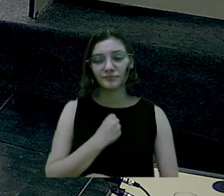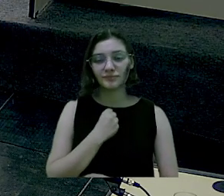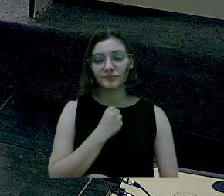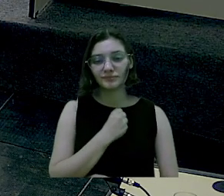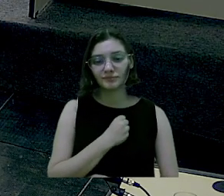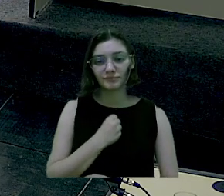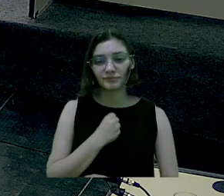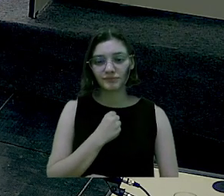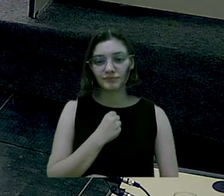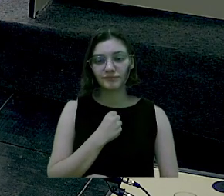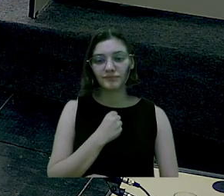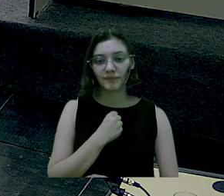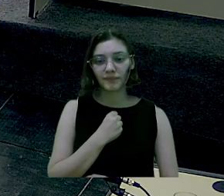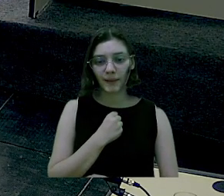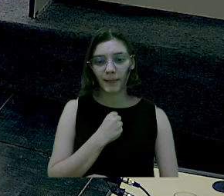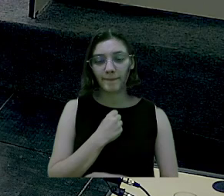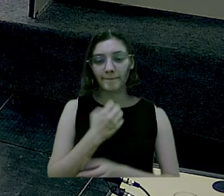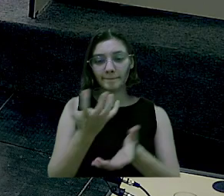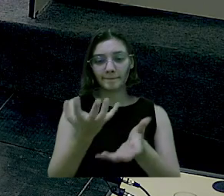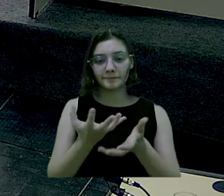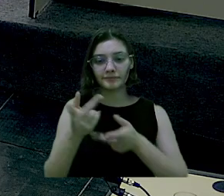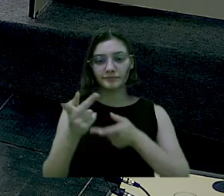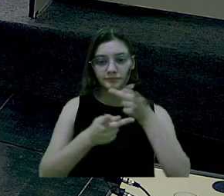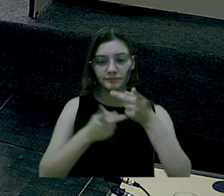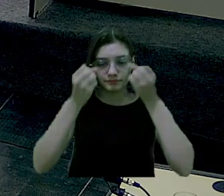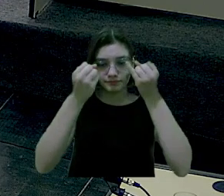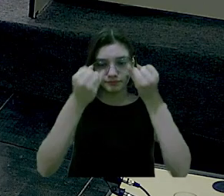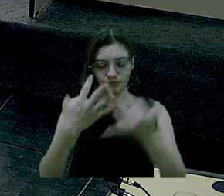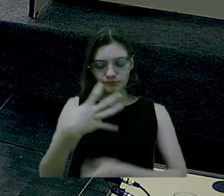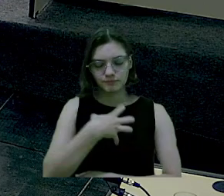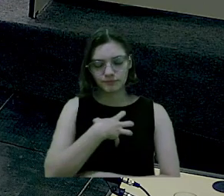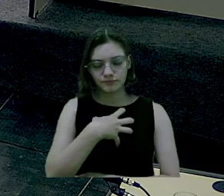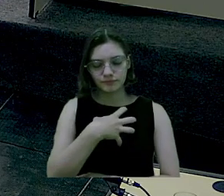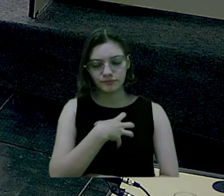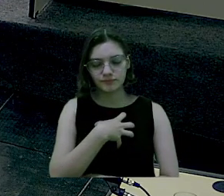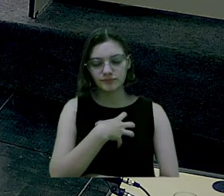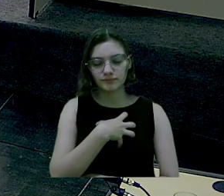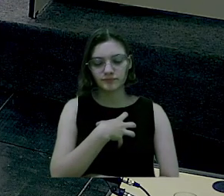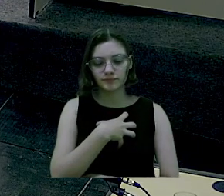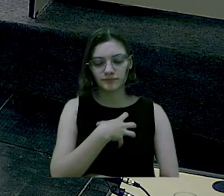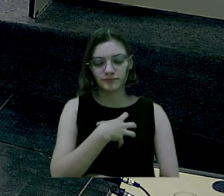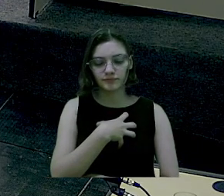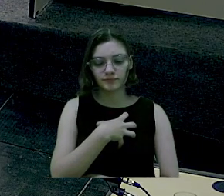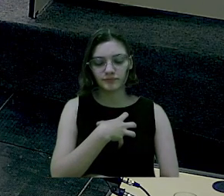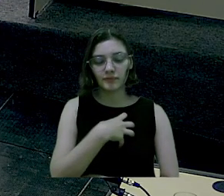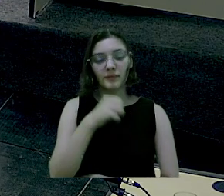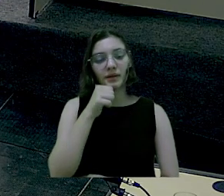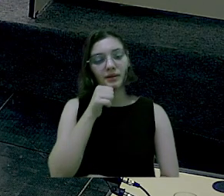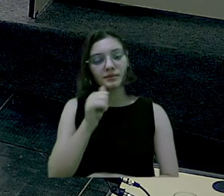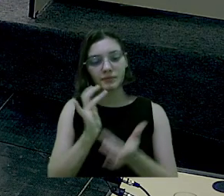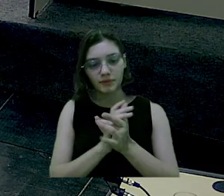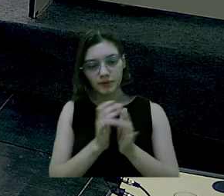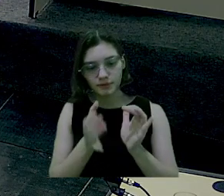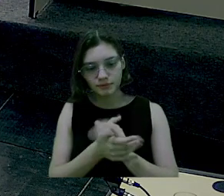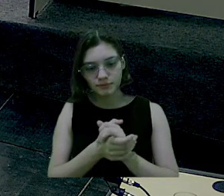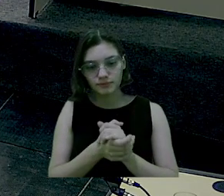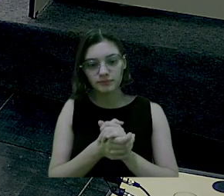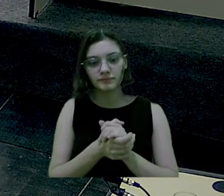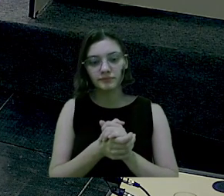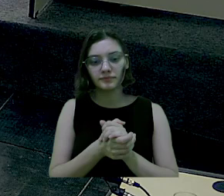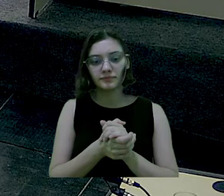saudade. Então, quero deixar aqui os meus sentimentos para a esposa,